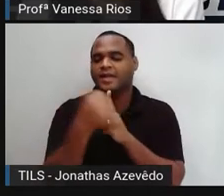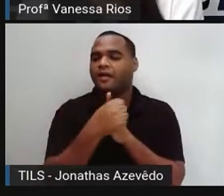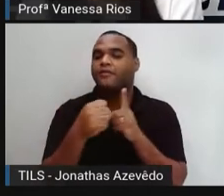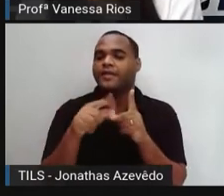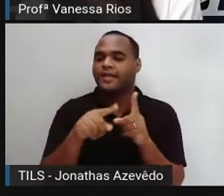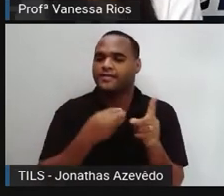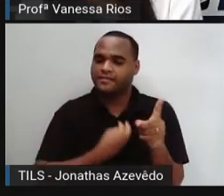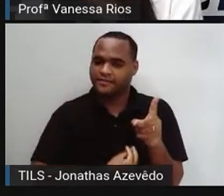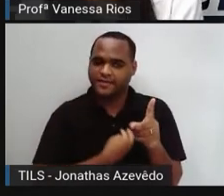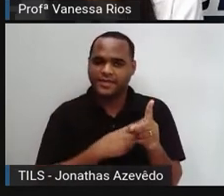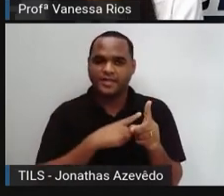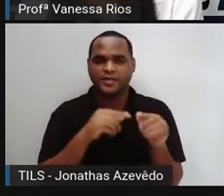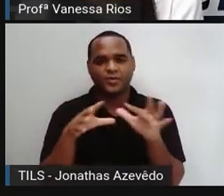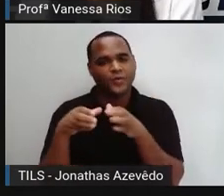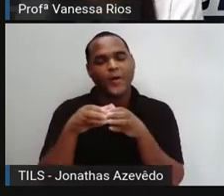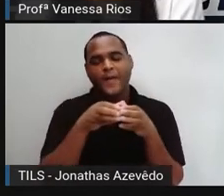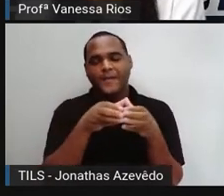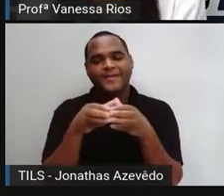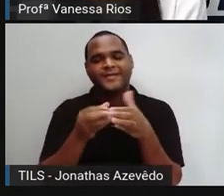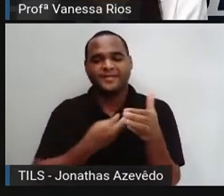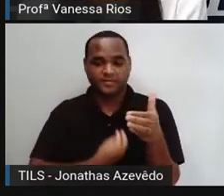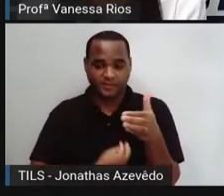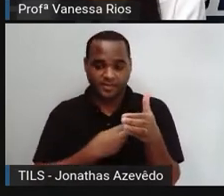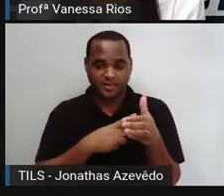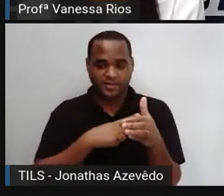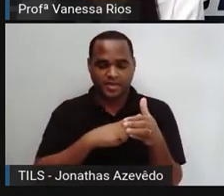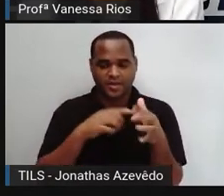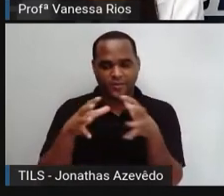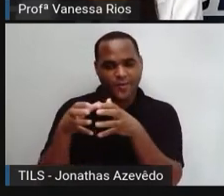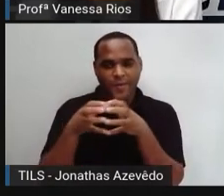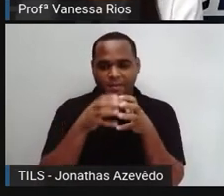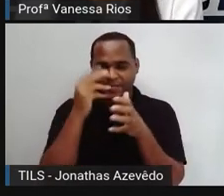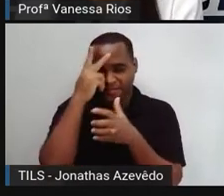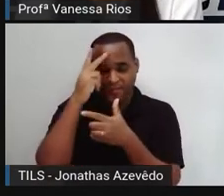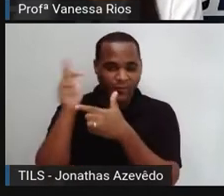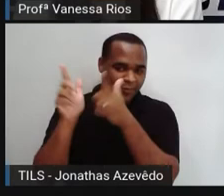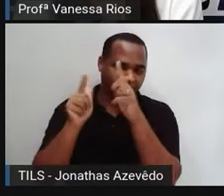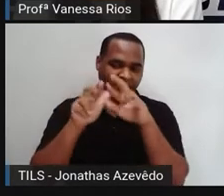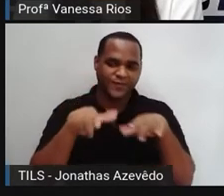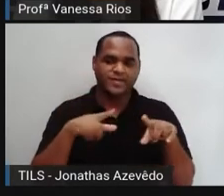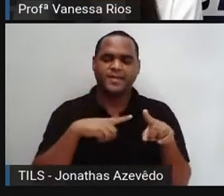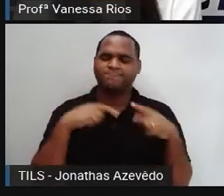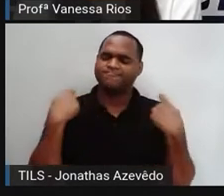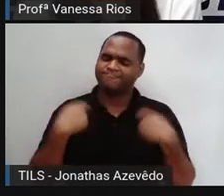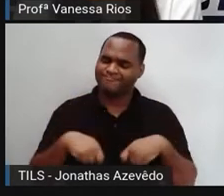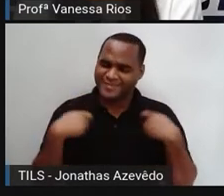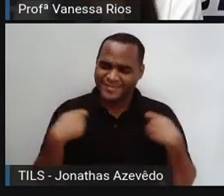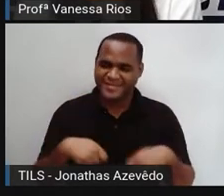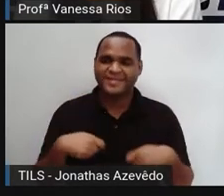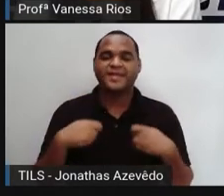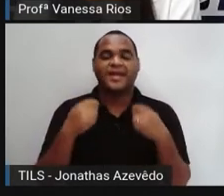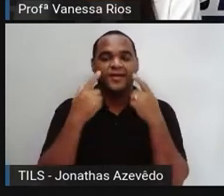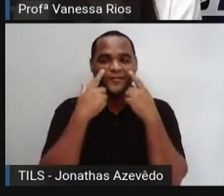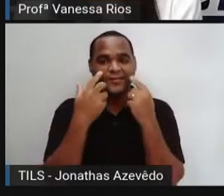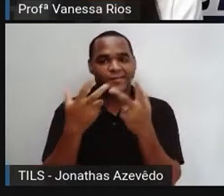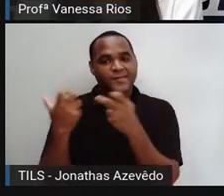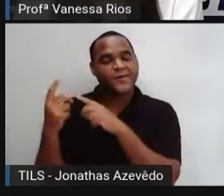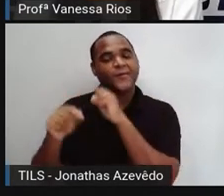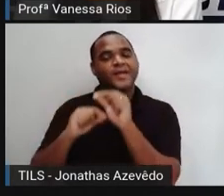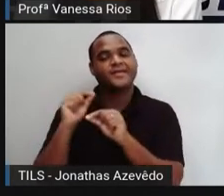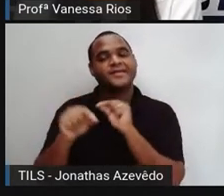de viver em grupos, de conviver com outras pessoas, necessitou perceber o que